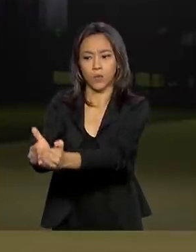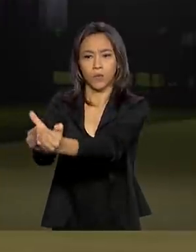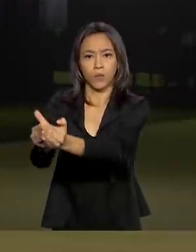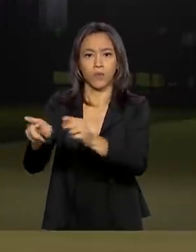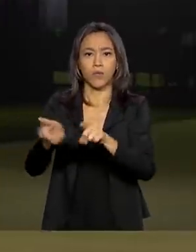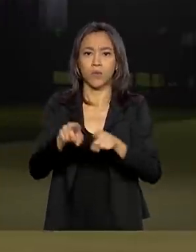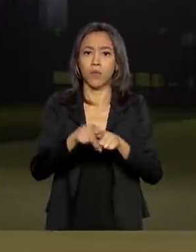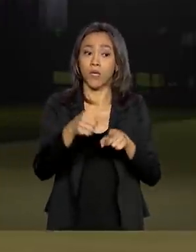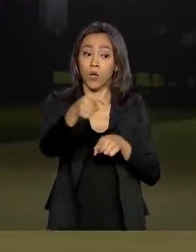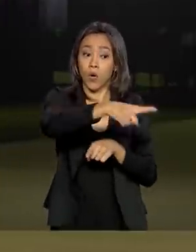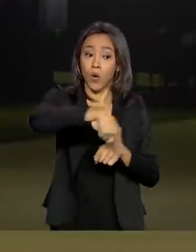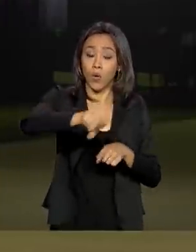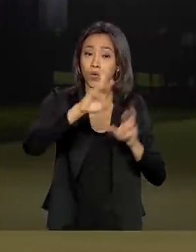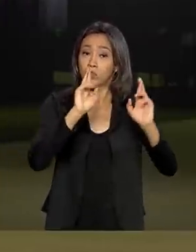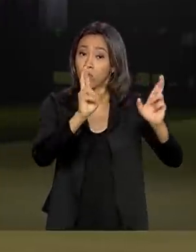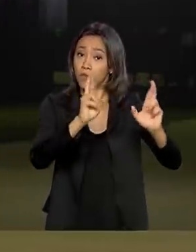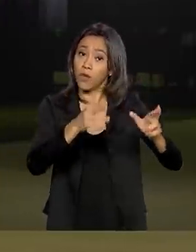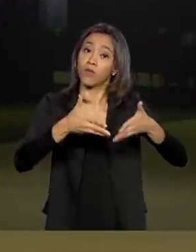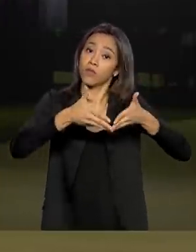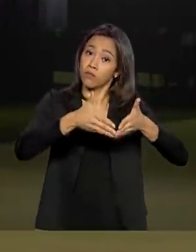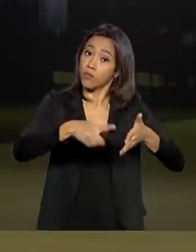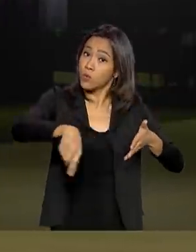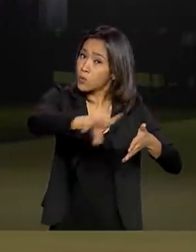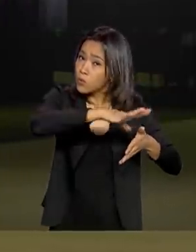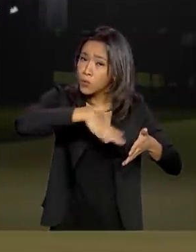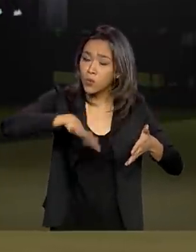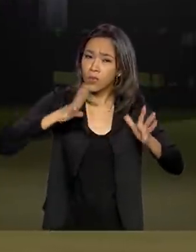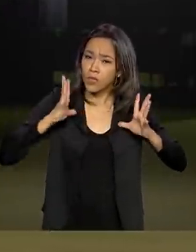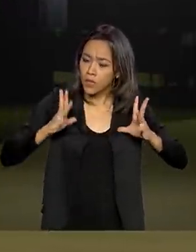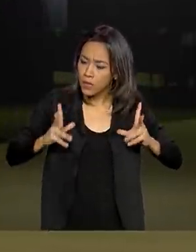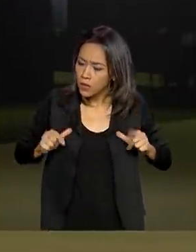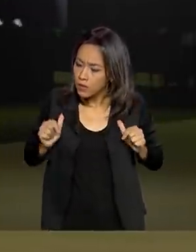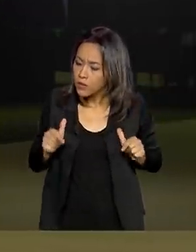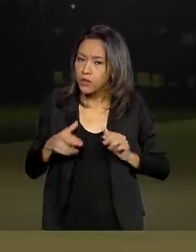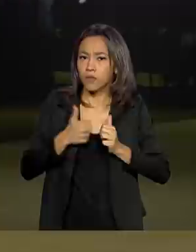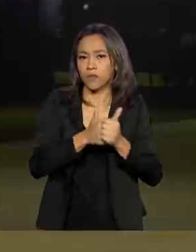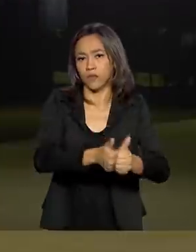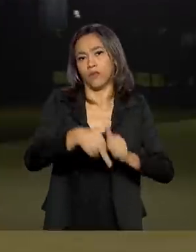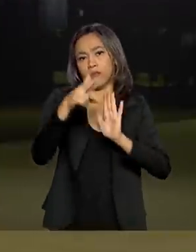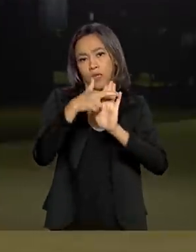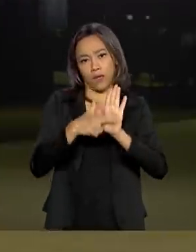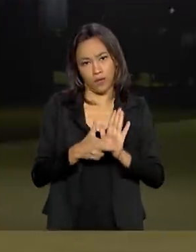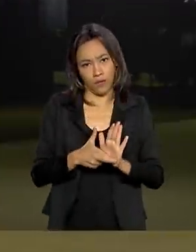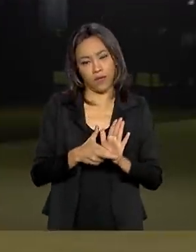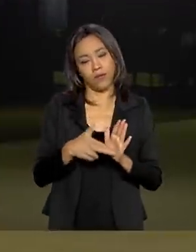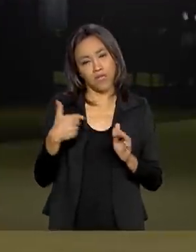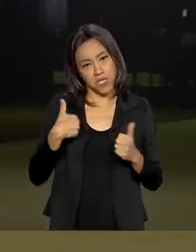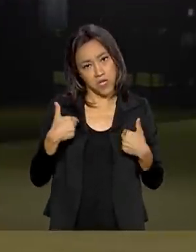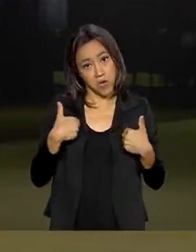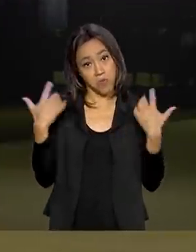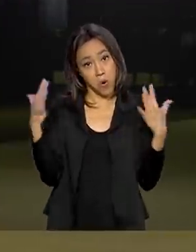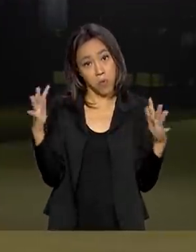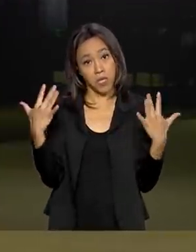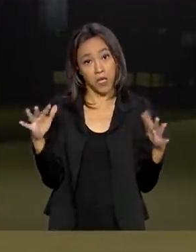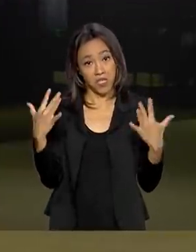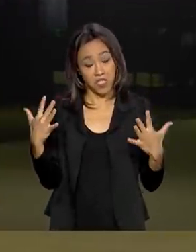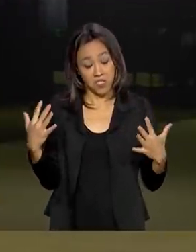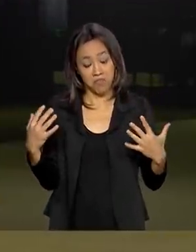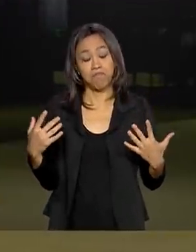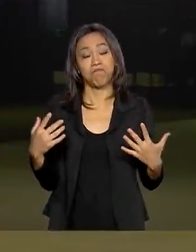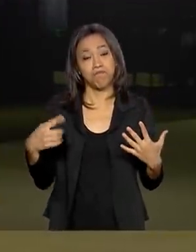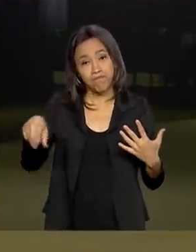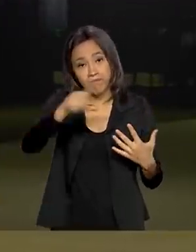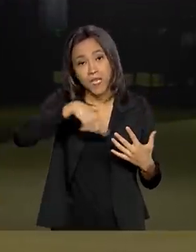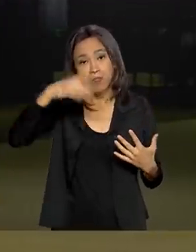os terminais em pool, terminais de terceiros, então, todas essas medidas foram tomadas e aí a minha homenagem aos bravos profissionais do